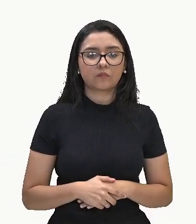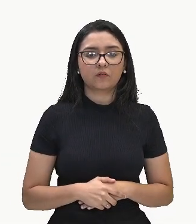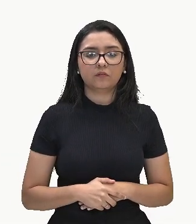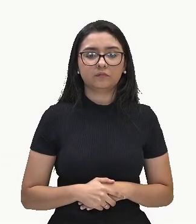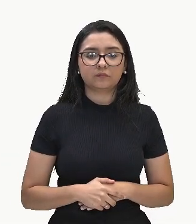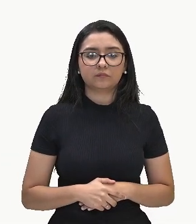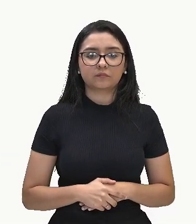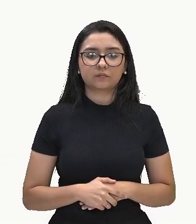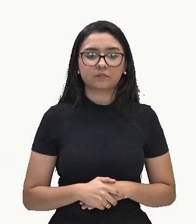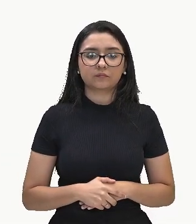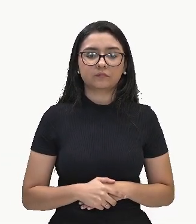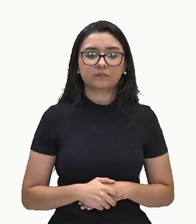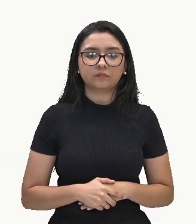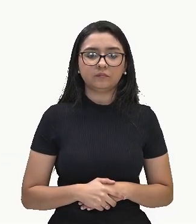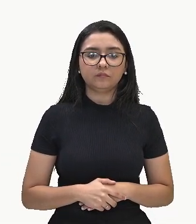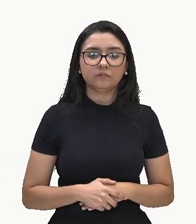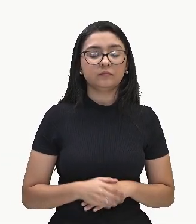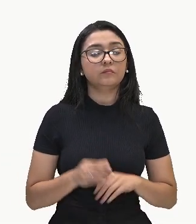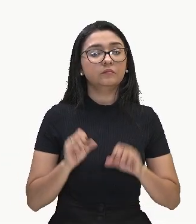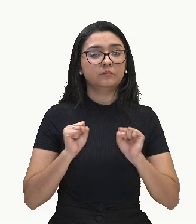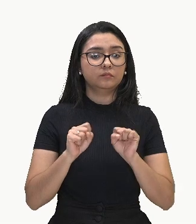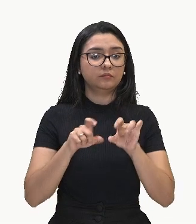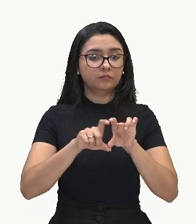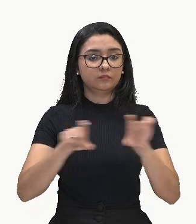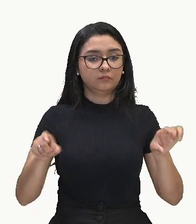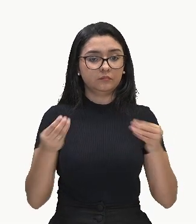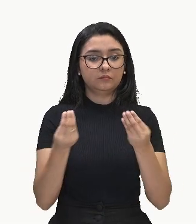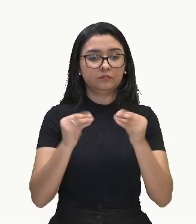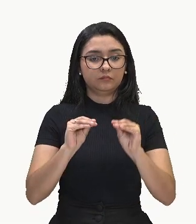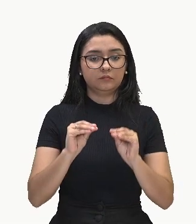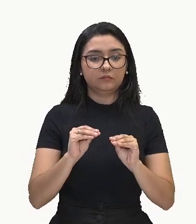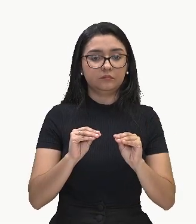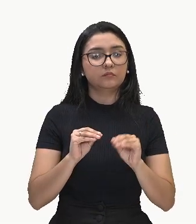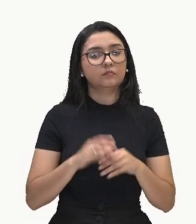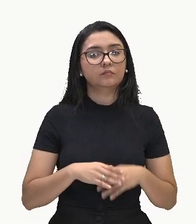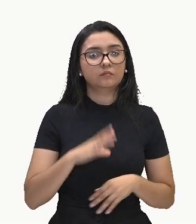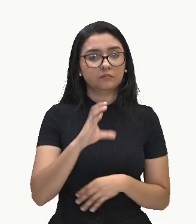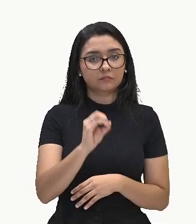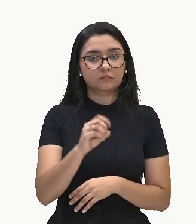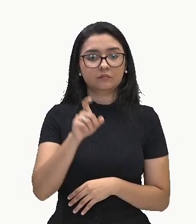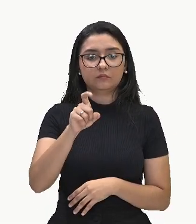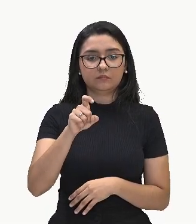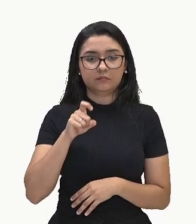eu posso completar com um zerinho aqui. Não vai fazer diferença nenhuma.